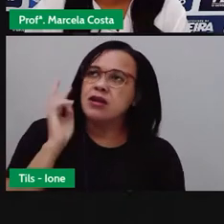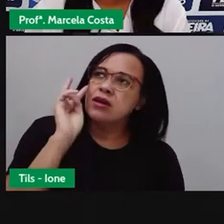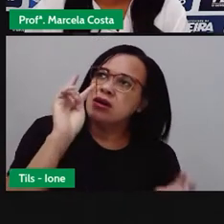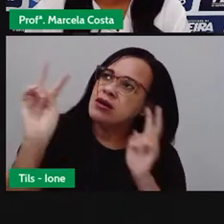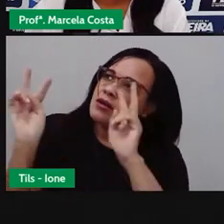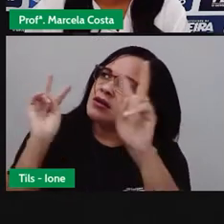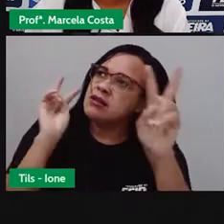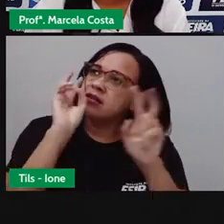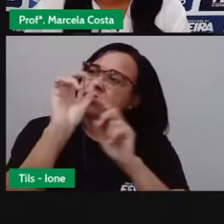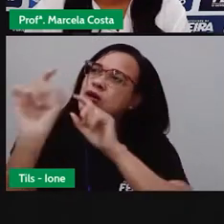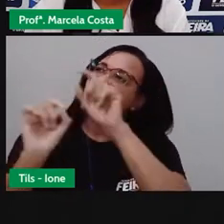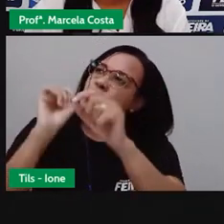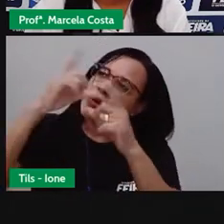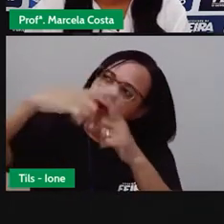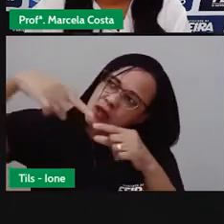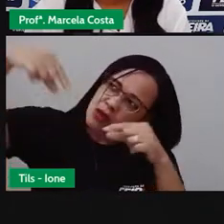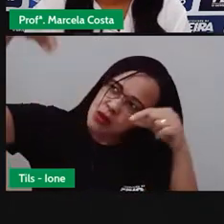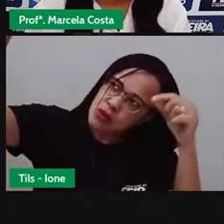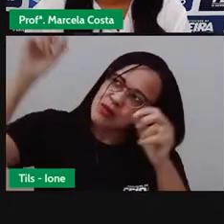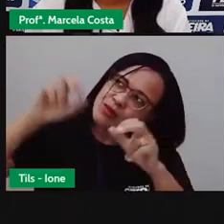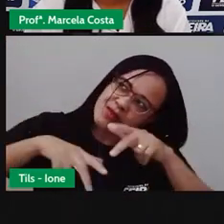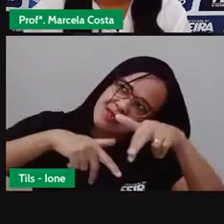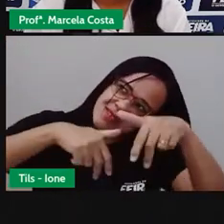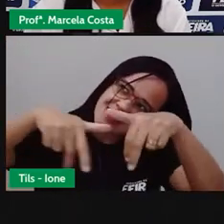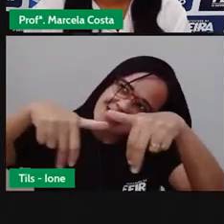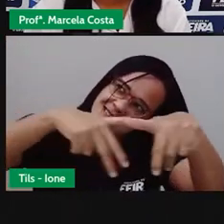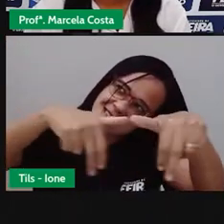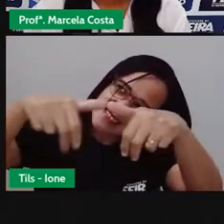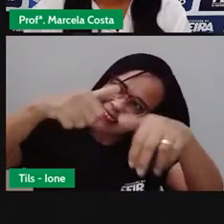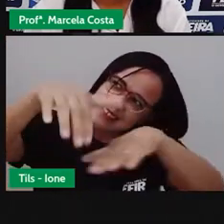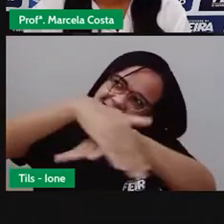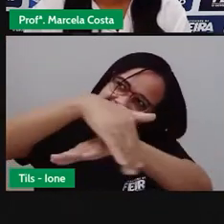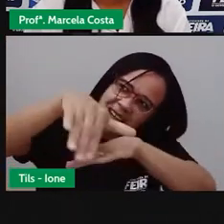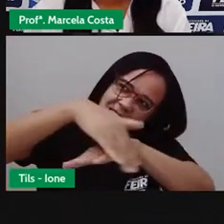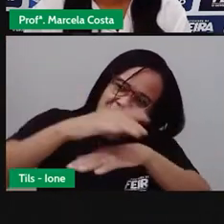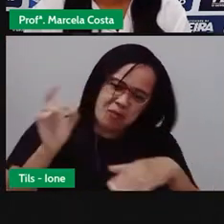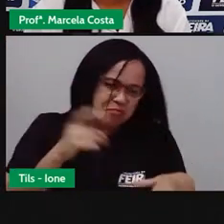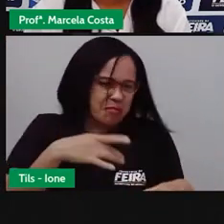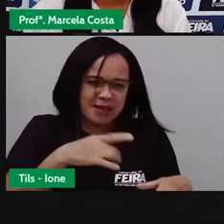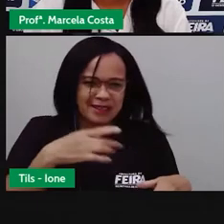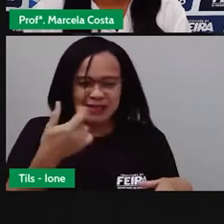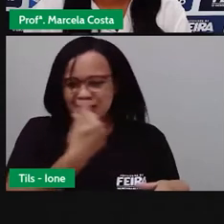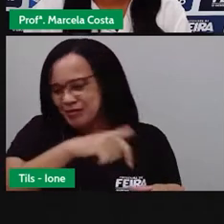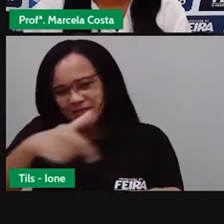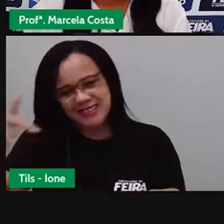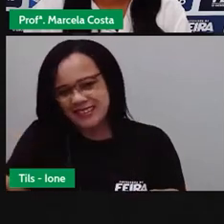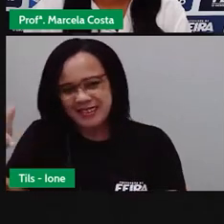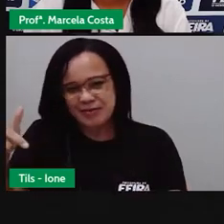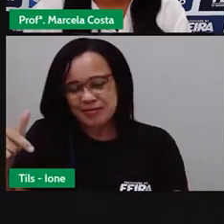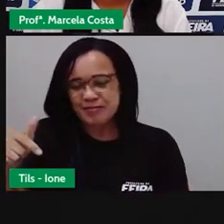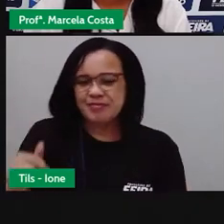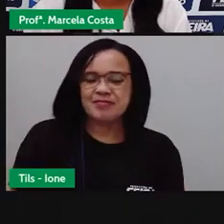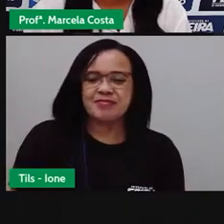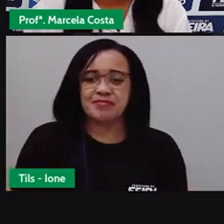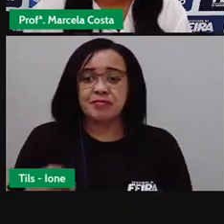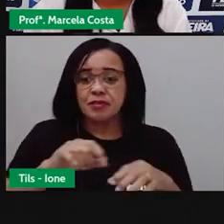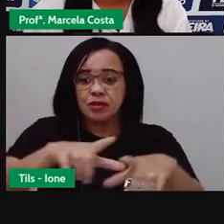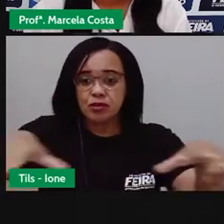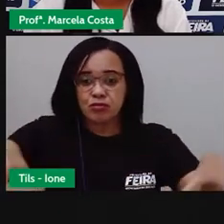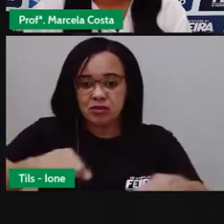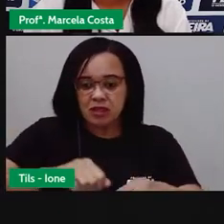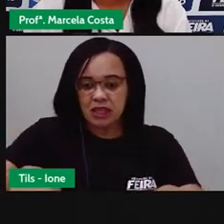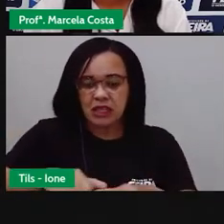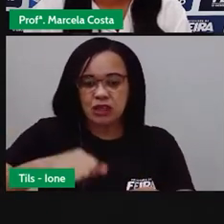consegue enxergar a lua, caminhar no meio da rua, sem ter medo de assalto. Um terreiro sem assalto, sem concreto